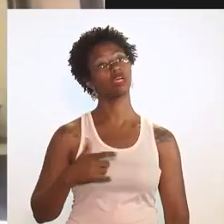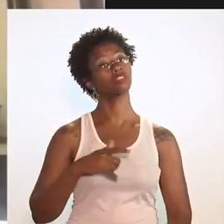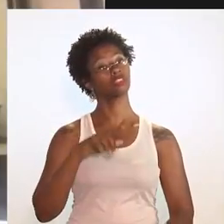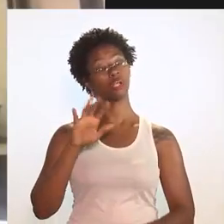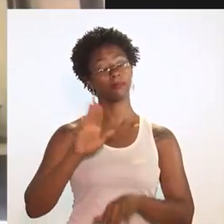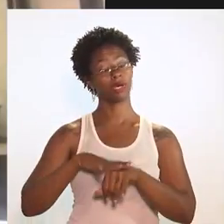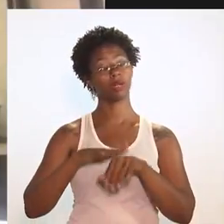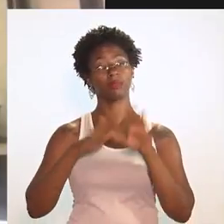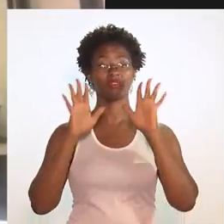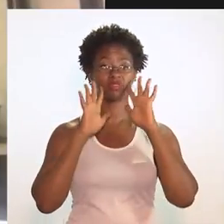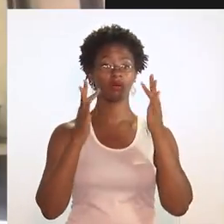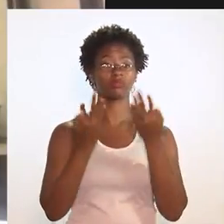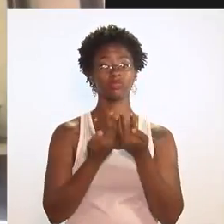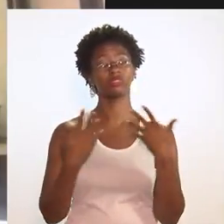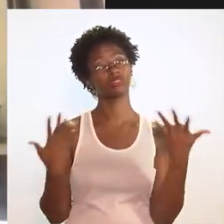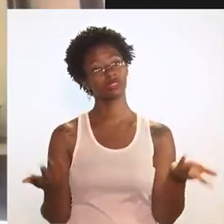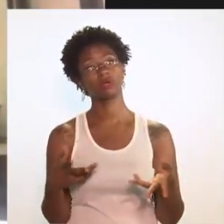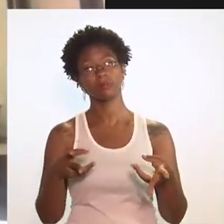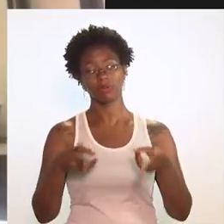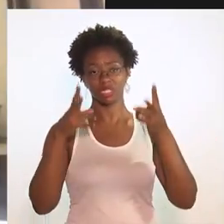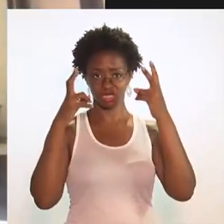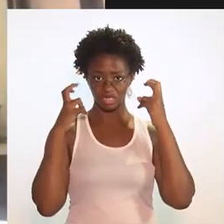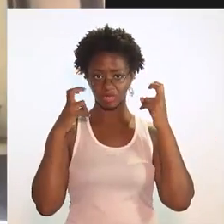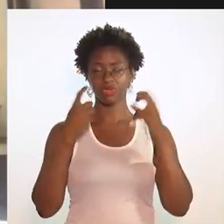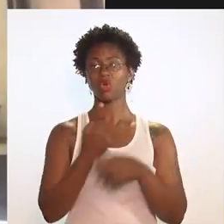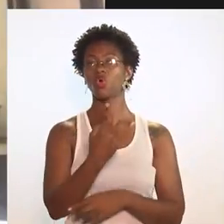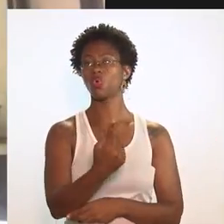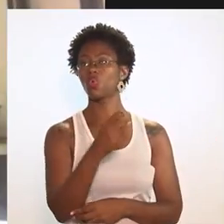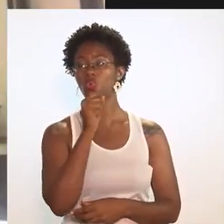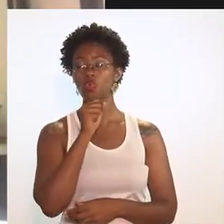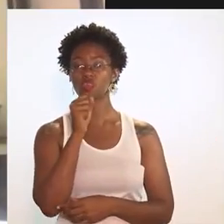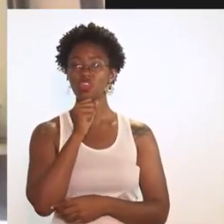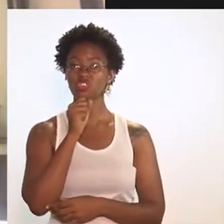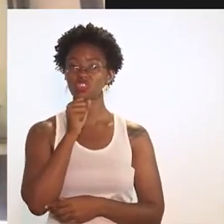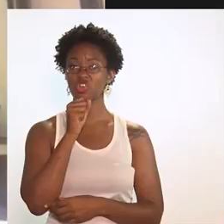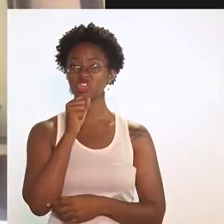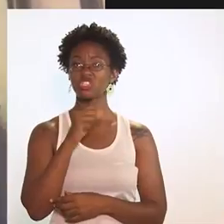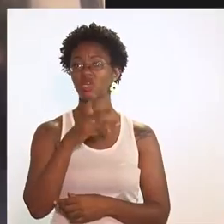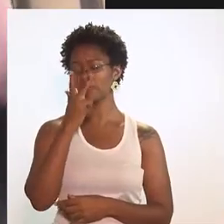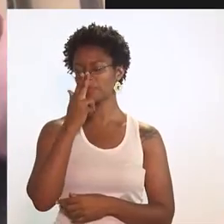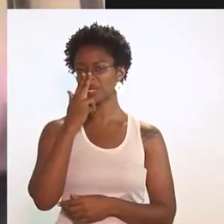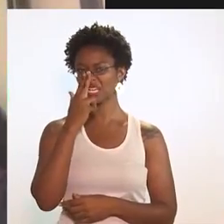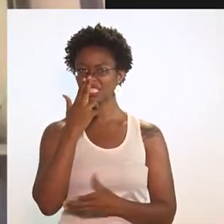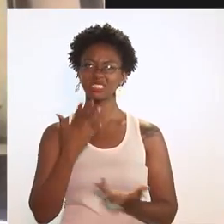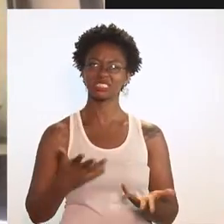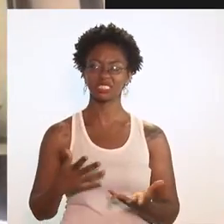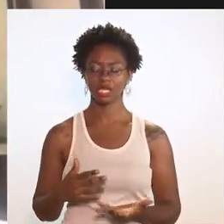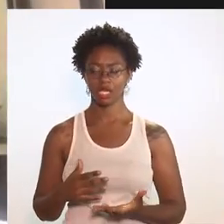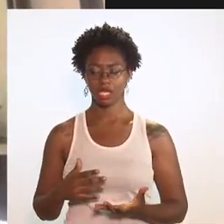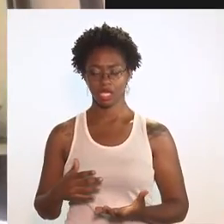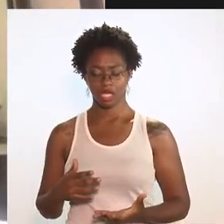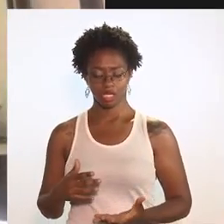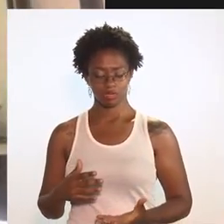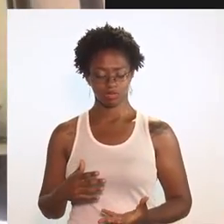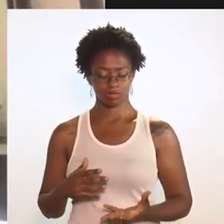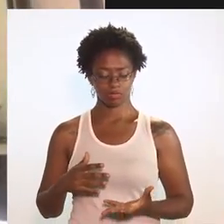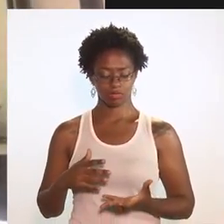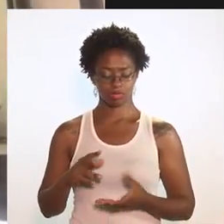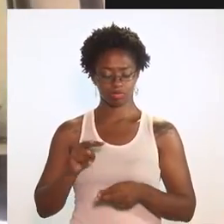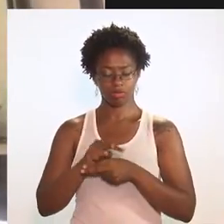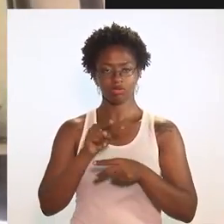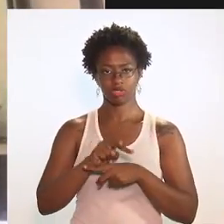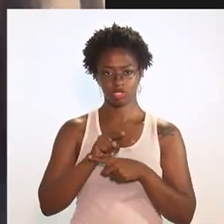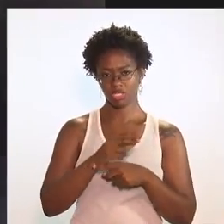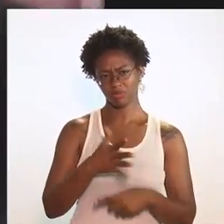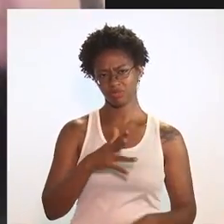das suas famílias. Então, a gente percebeu que um idoso acaba levando a sua família com cinco pessoas. Unimos os